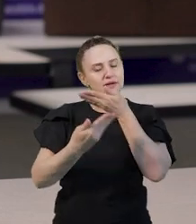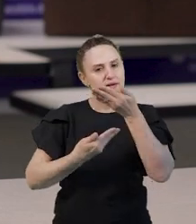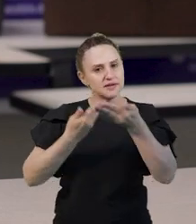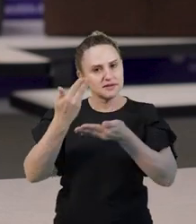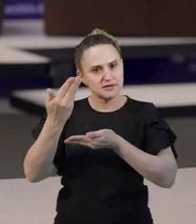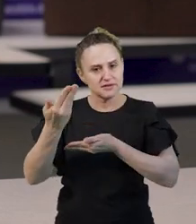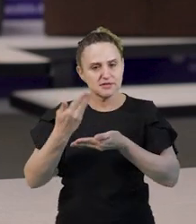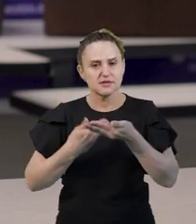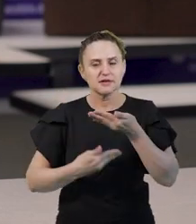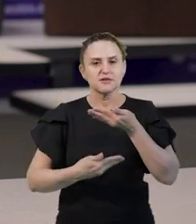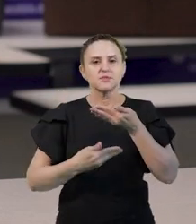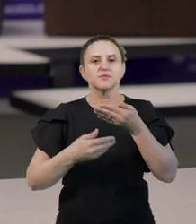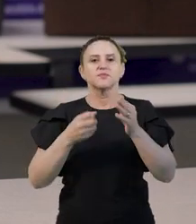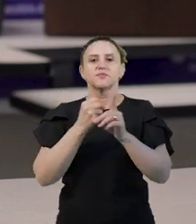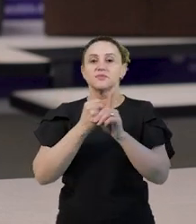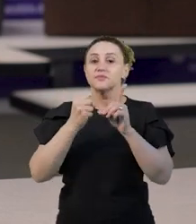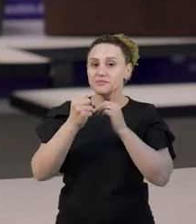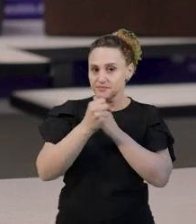socialização das crianças.